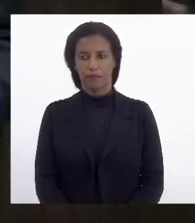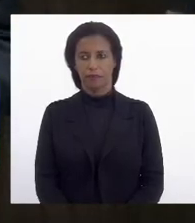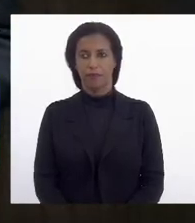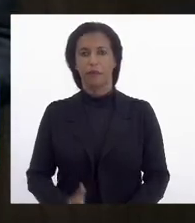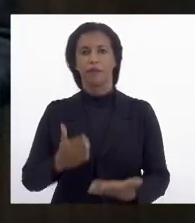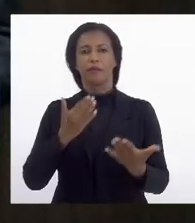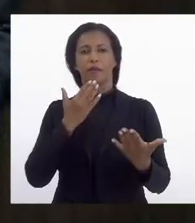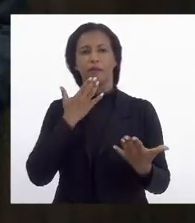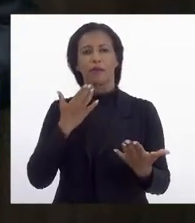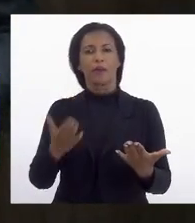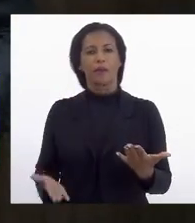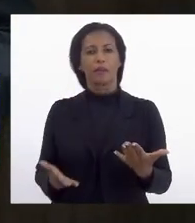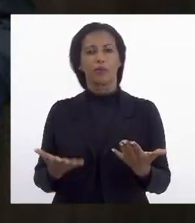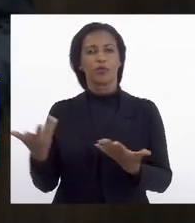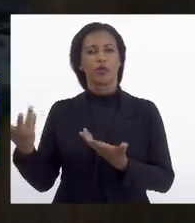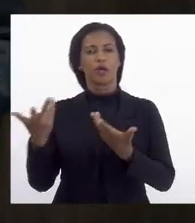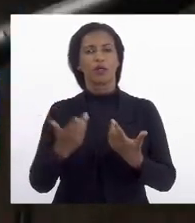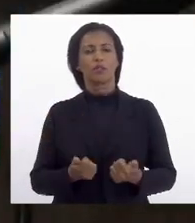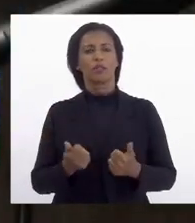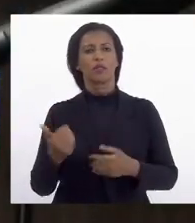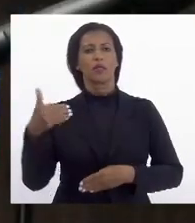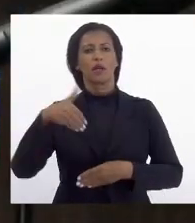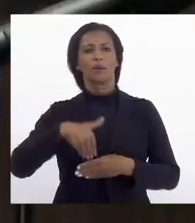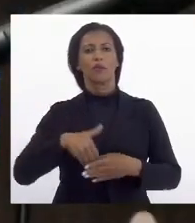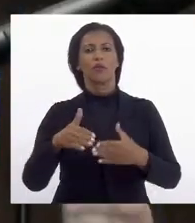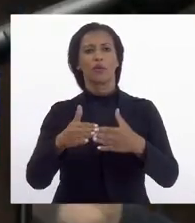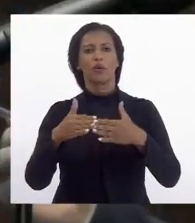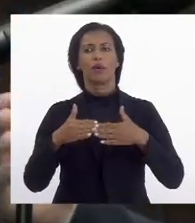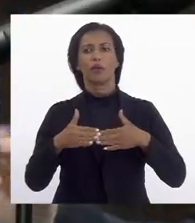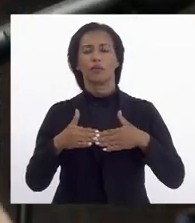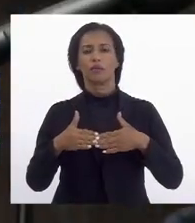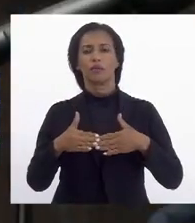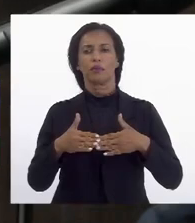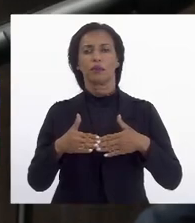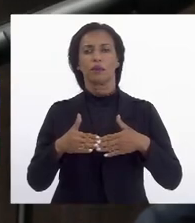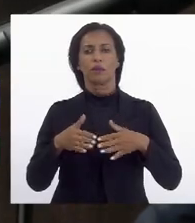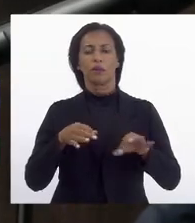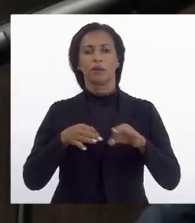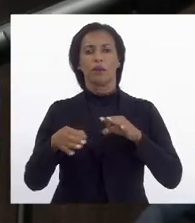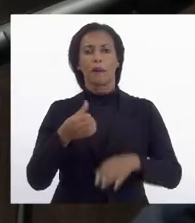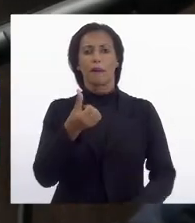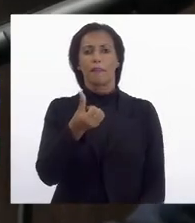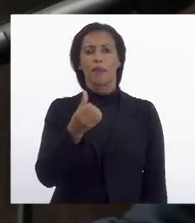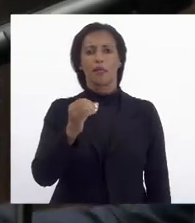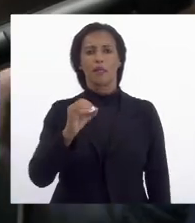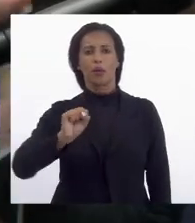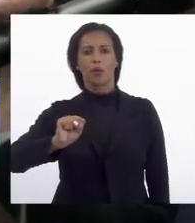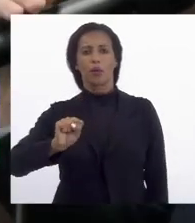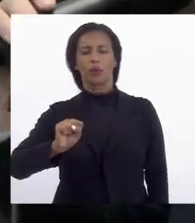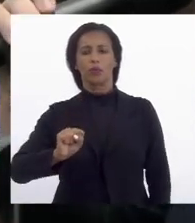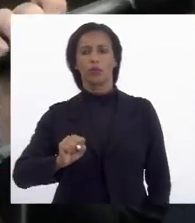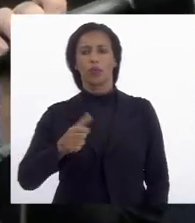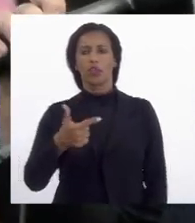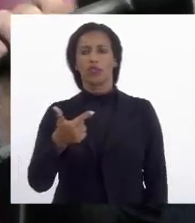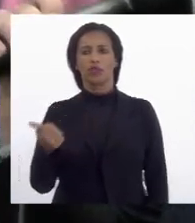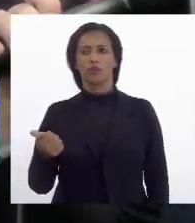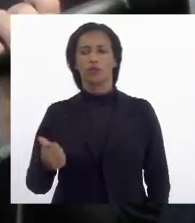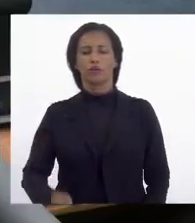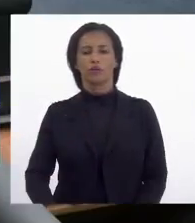de pedir a Vossa Excelência para consignar meu voto de abstenção no projeto 608 2021